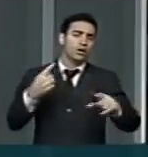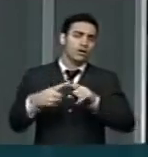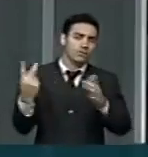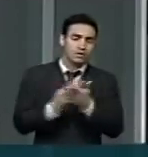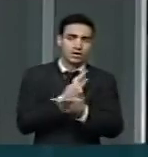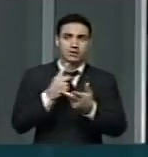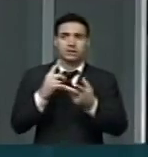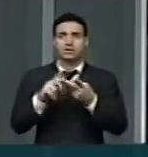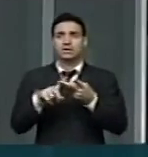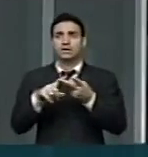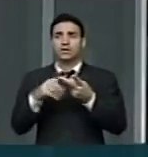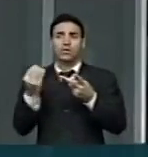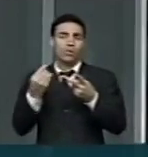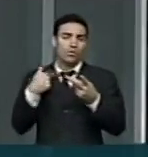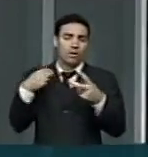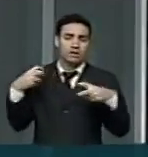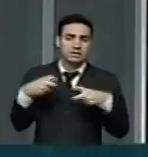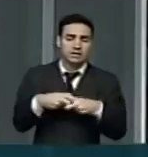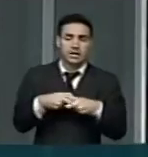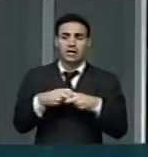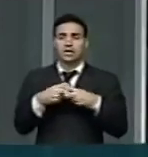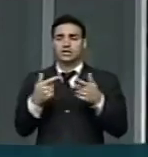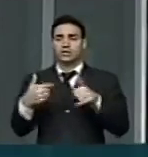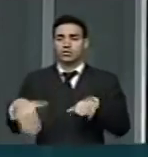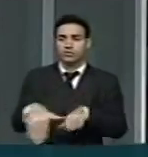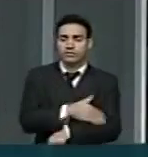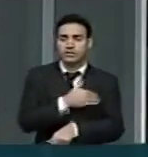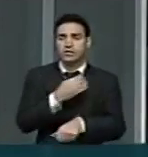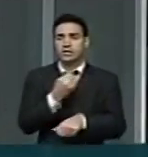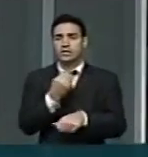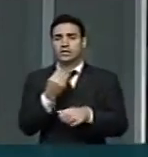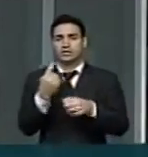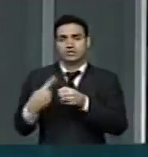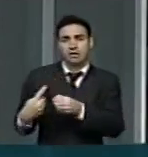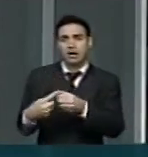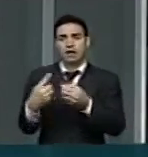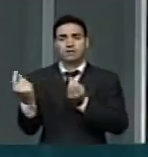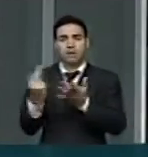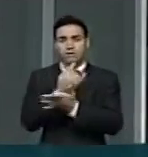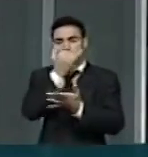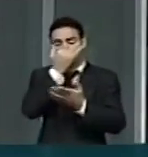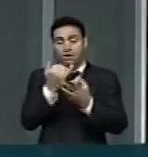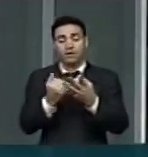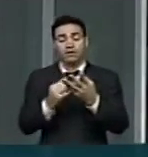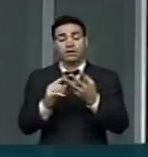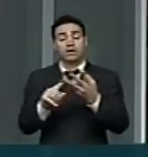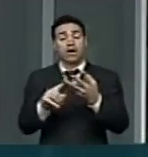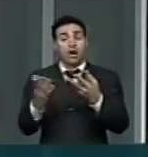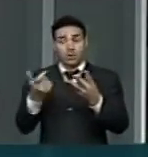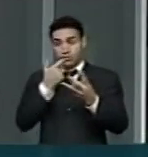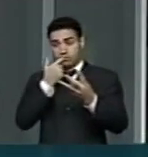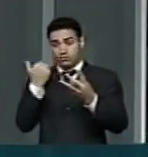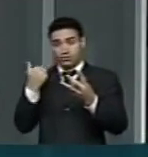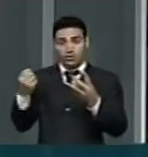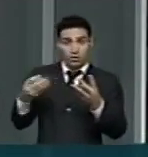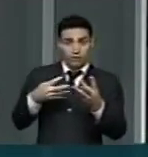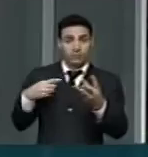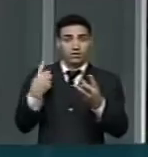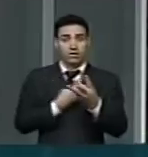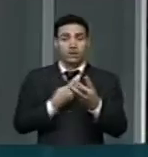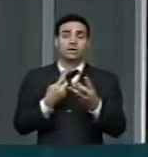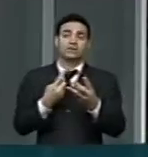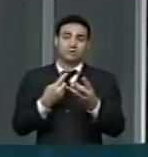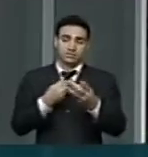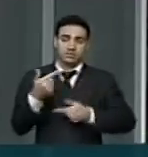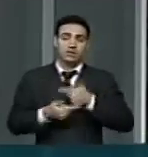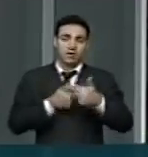o custo dos acidentes urbanos e nas rodovias, e, ultimamente, a gente tem produzido muita coisa voltada para o transporte